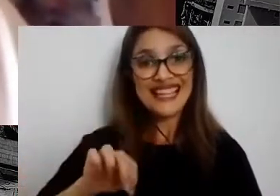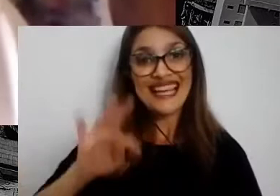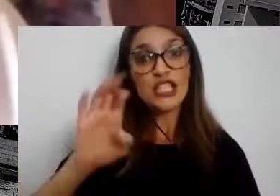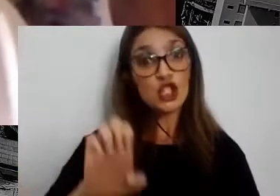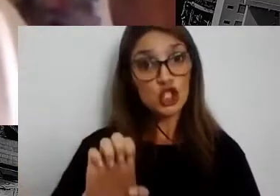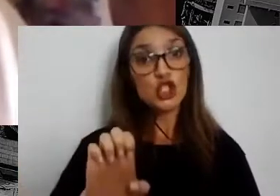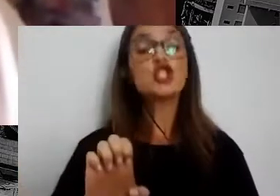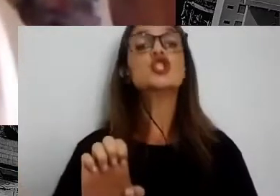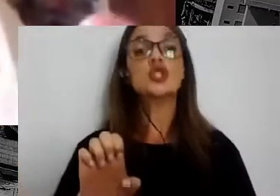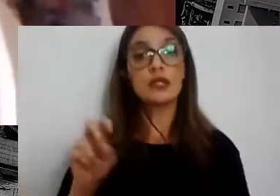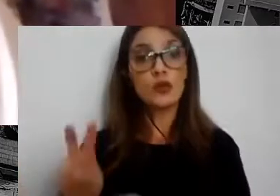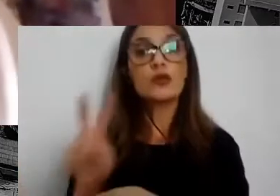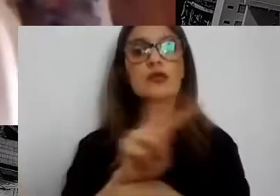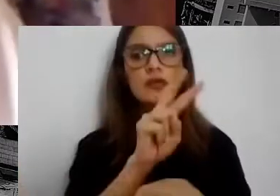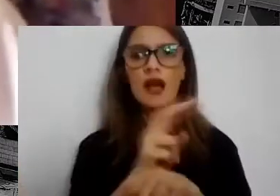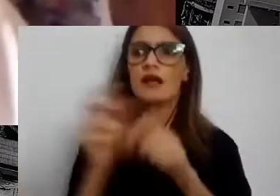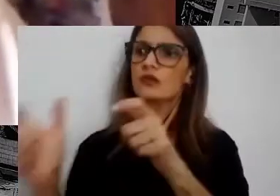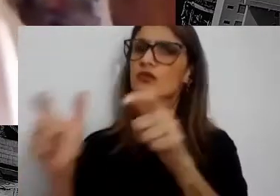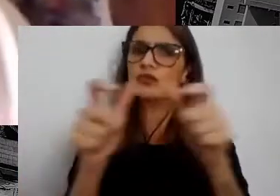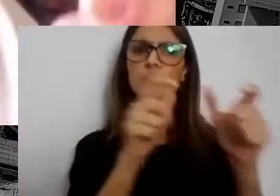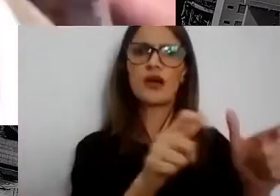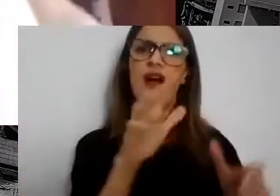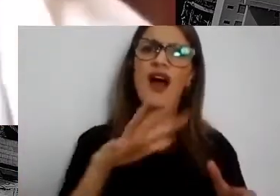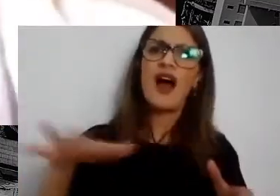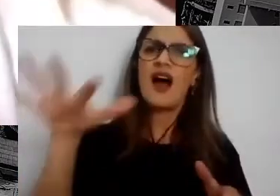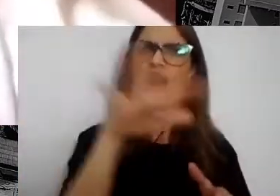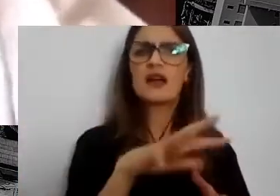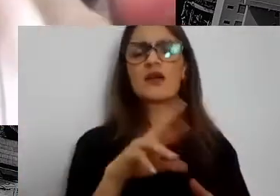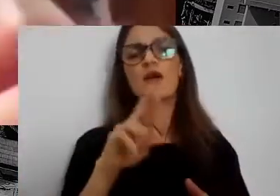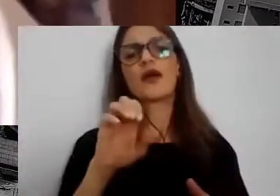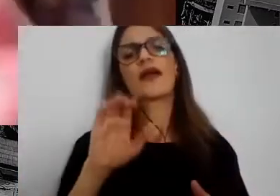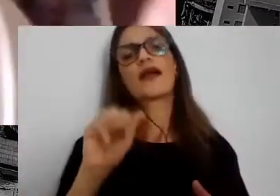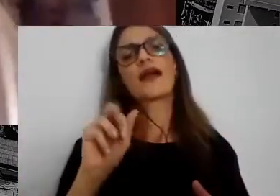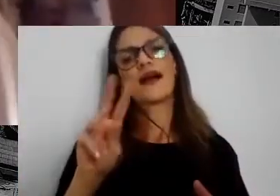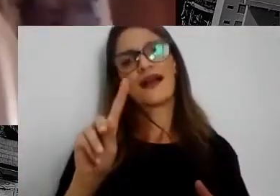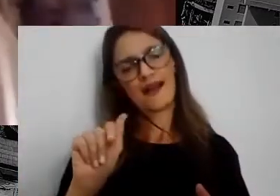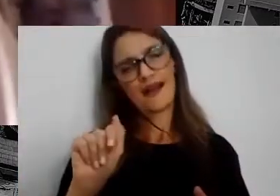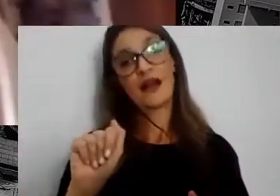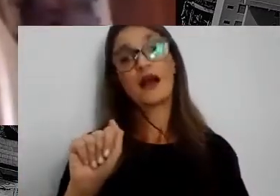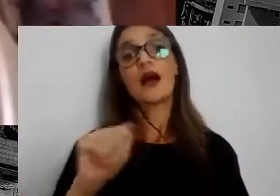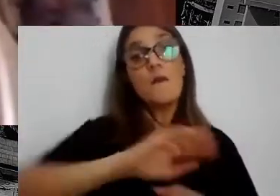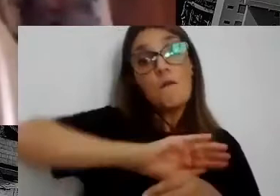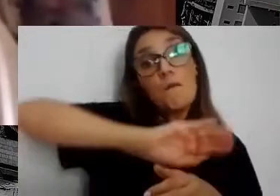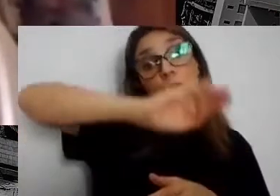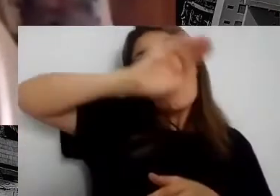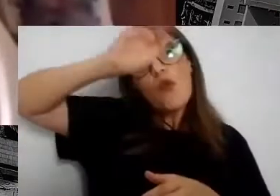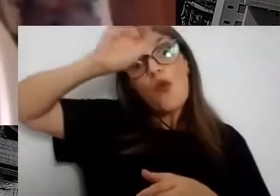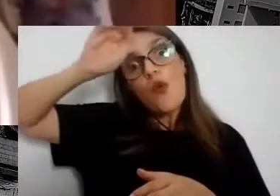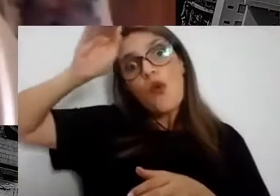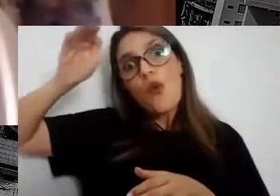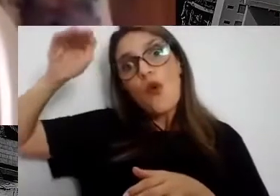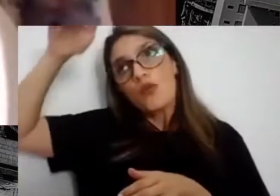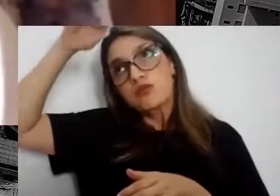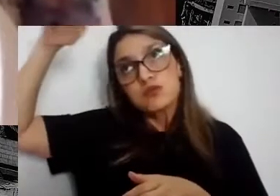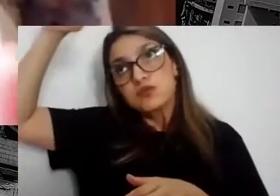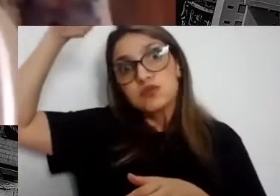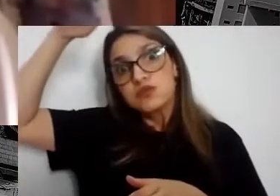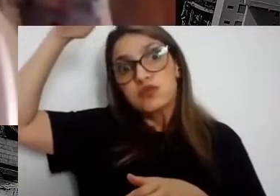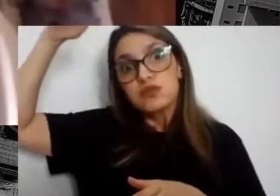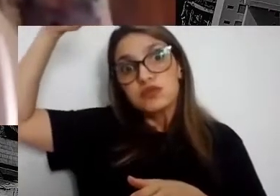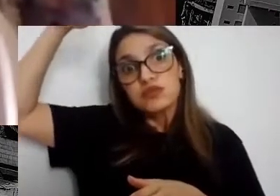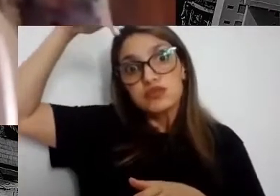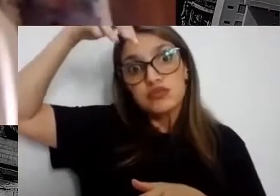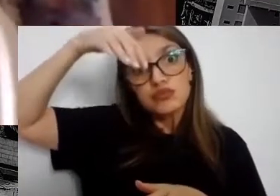essas questões das áreas de recarga, dos topos de morro, elas cumprem funções ecológicas. E essas